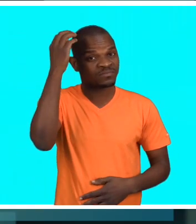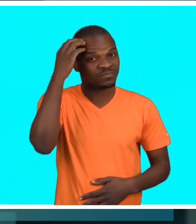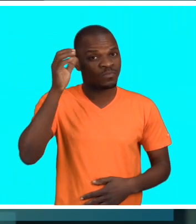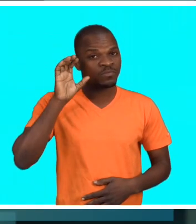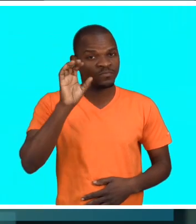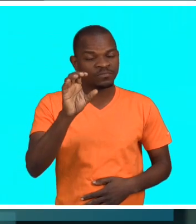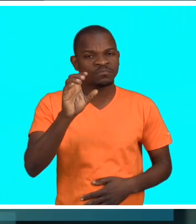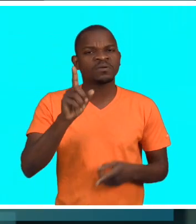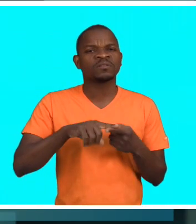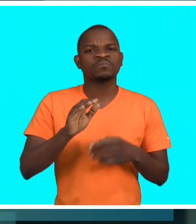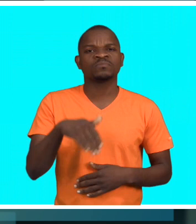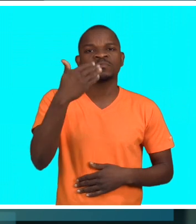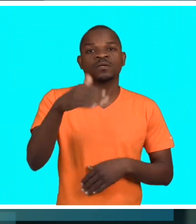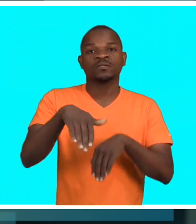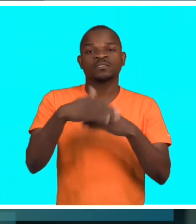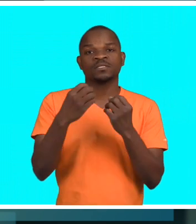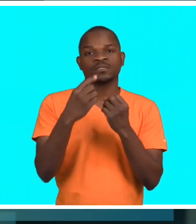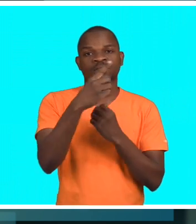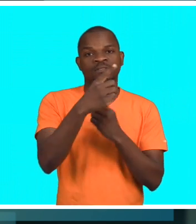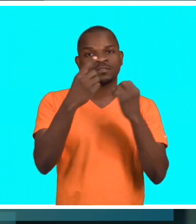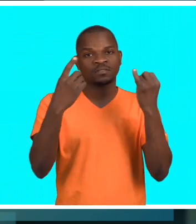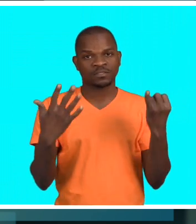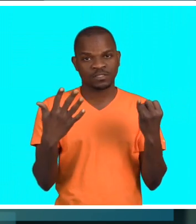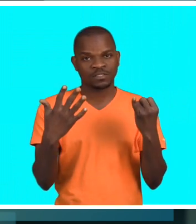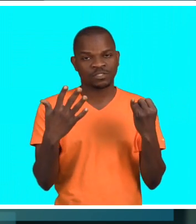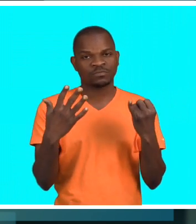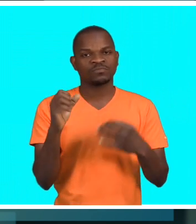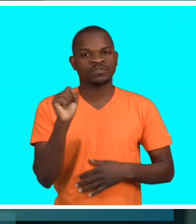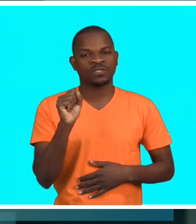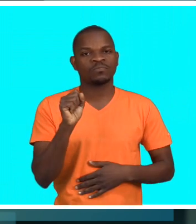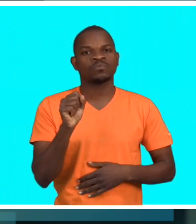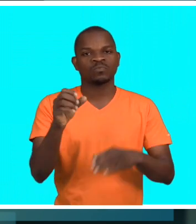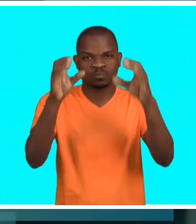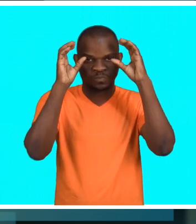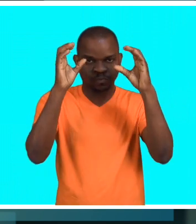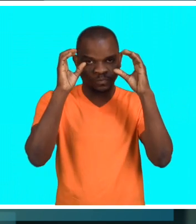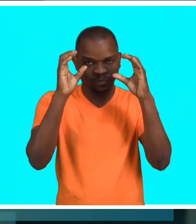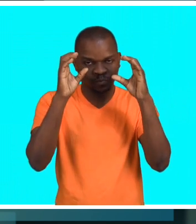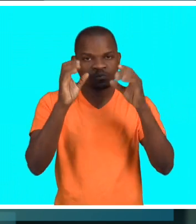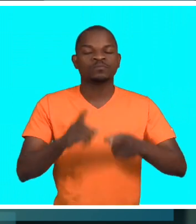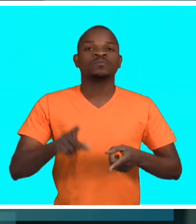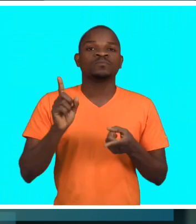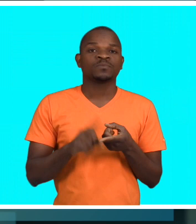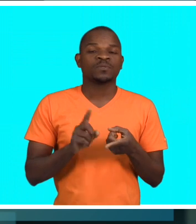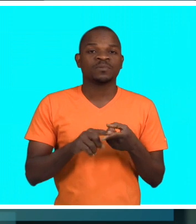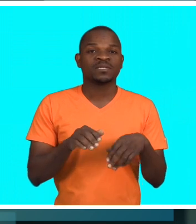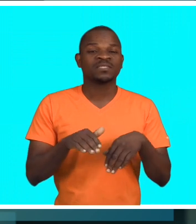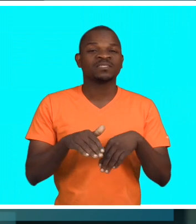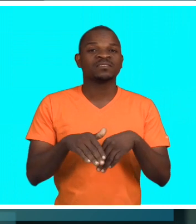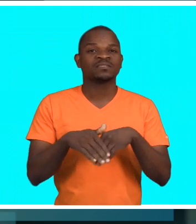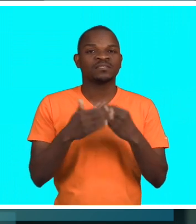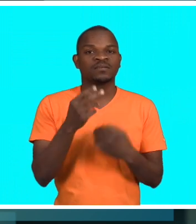em Maputo, província, dia 16, que é a próxima semana de setembro, vai ser em Clemane, para representar a zona centro,